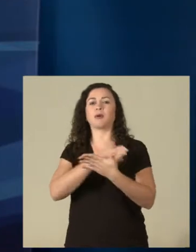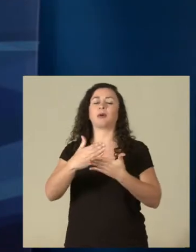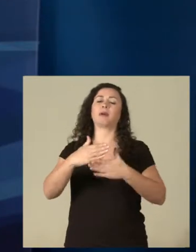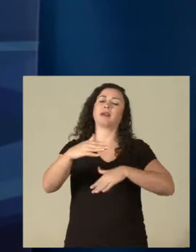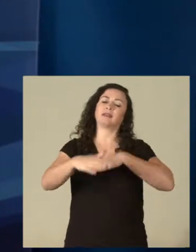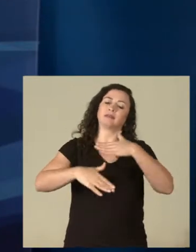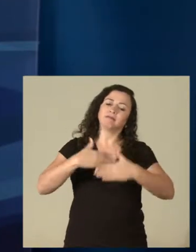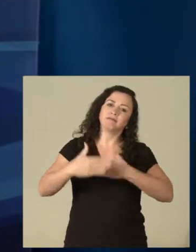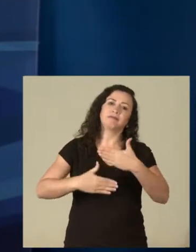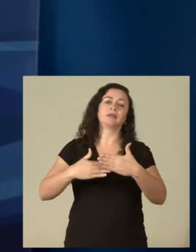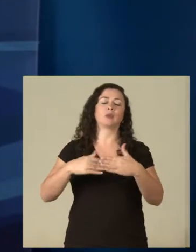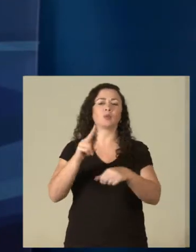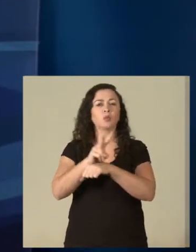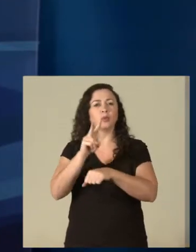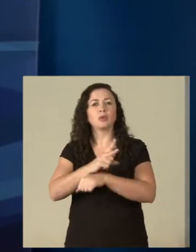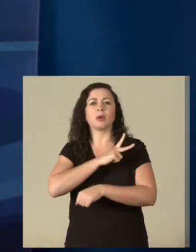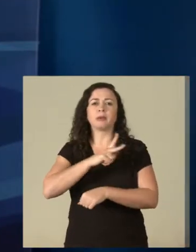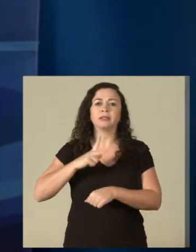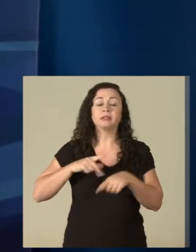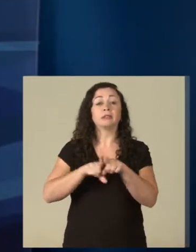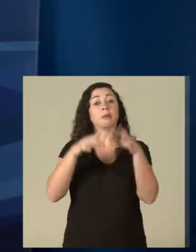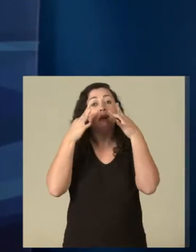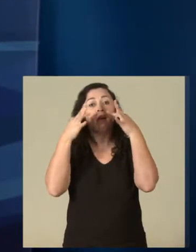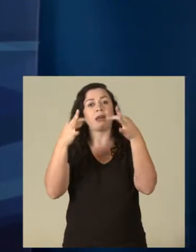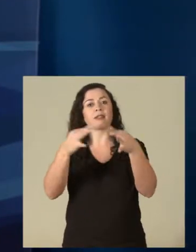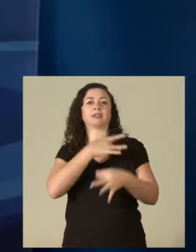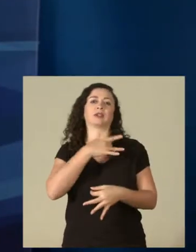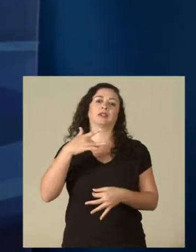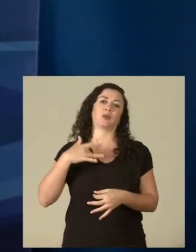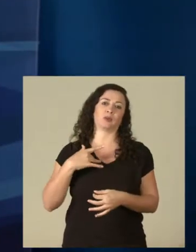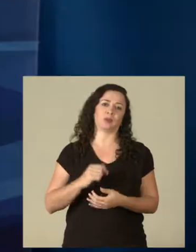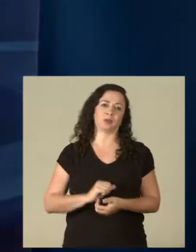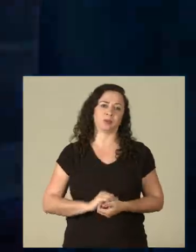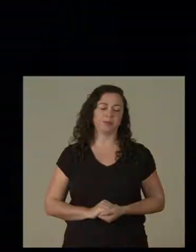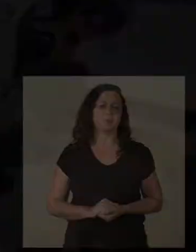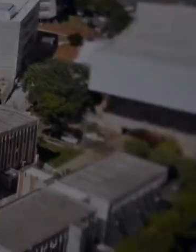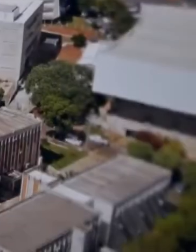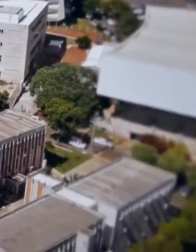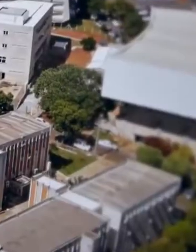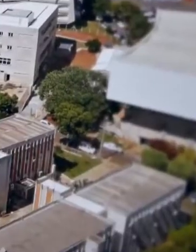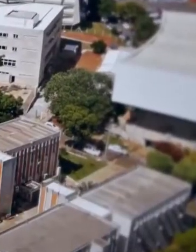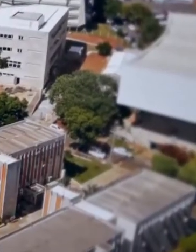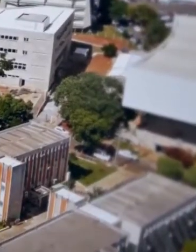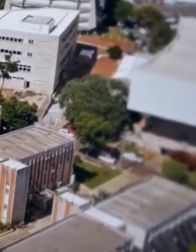as suas habilidades no cuidado com o paciente, na atenção à saúde do paciente.